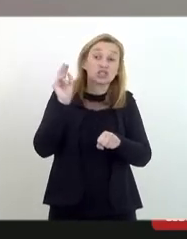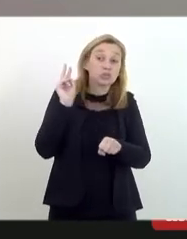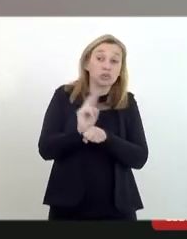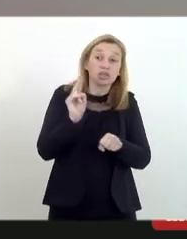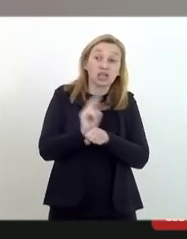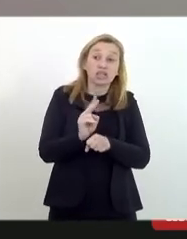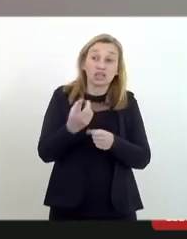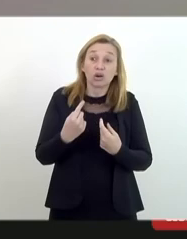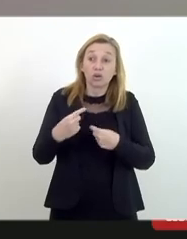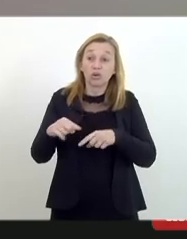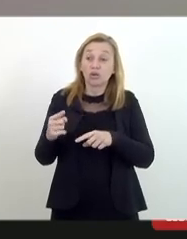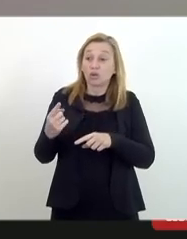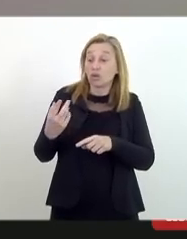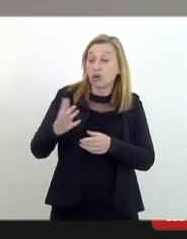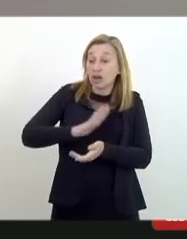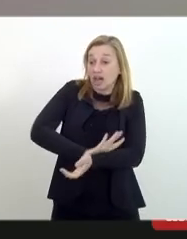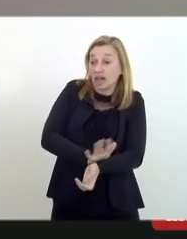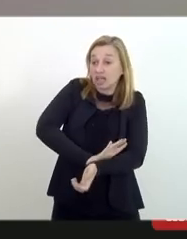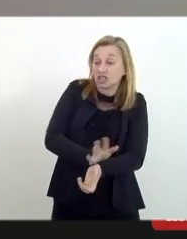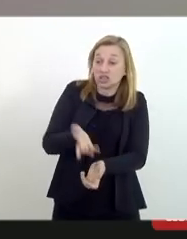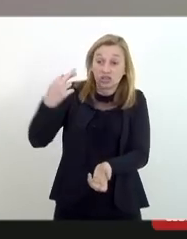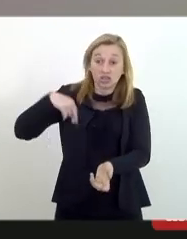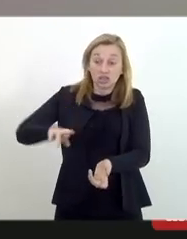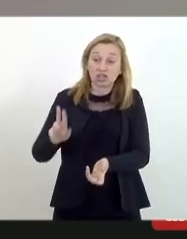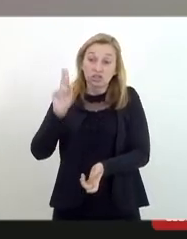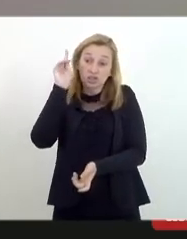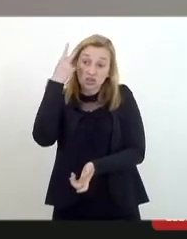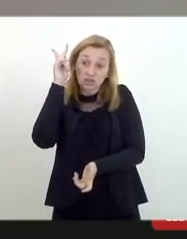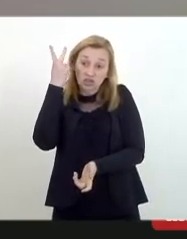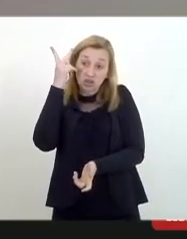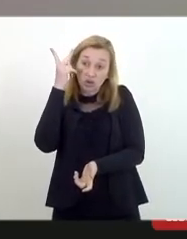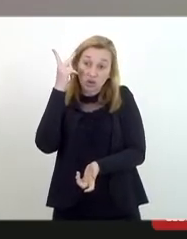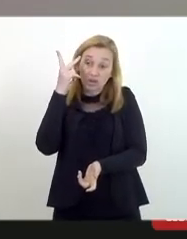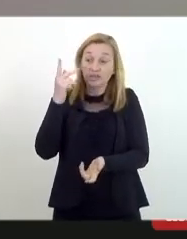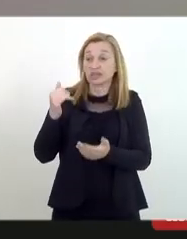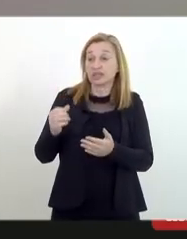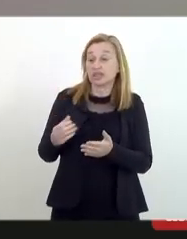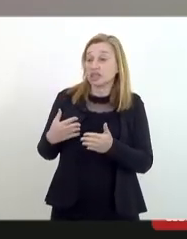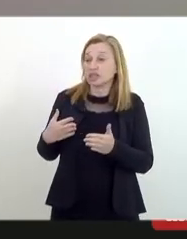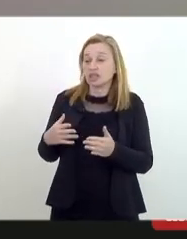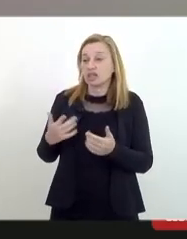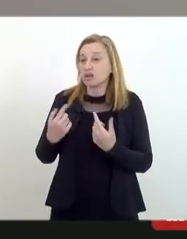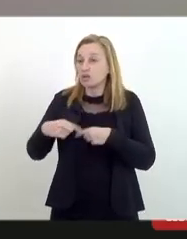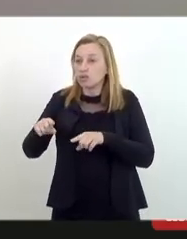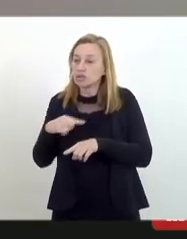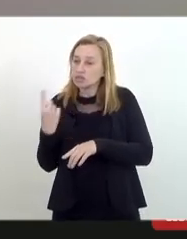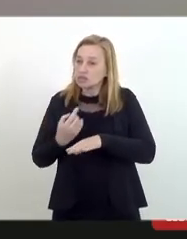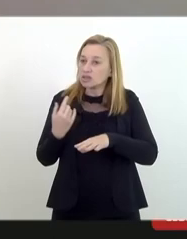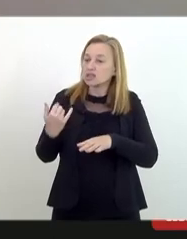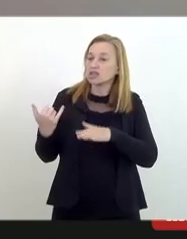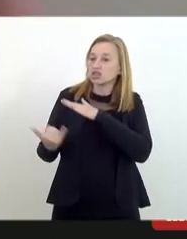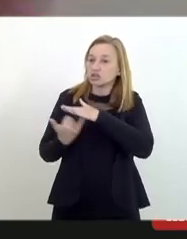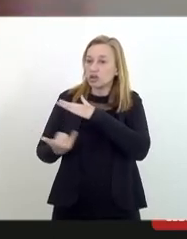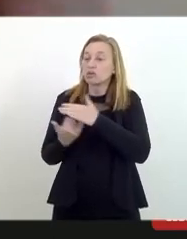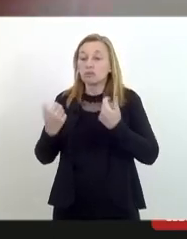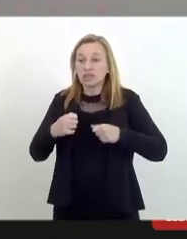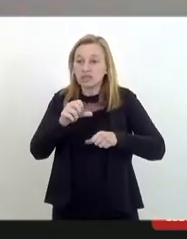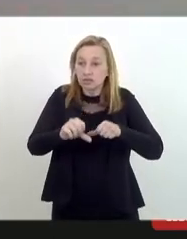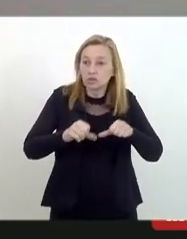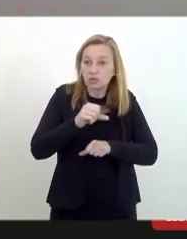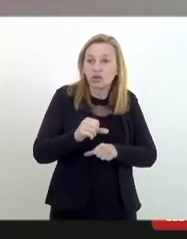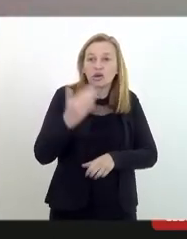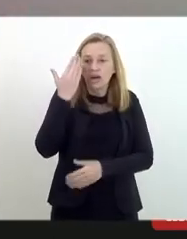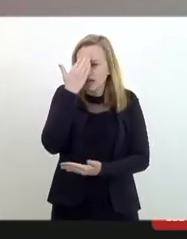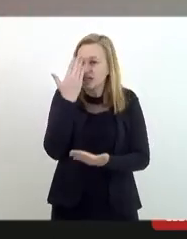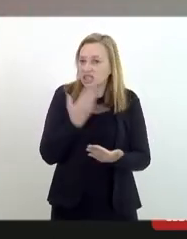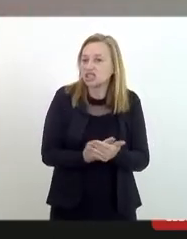racismo que atravessa a nossa história e que forjou as nossas instituições precisamos mudar isso e acredito que uma CPI